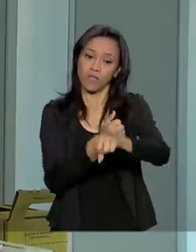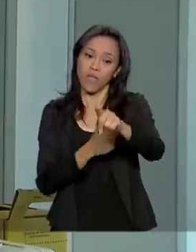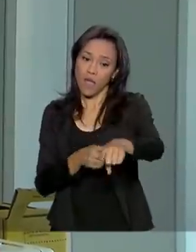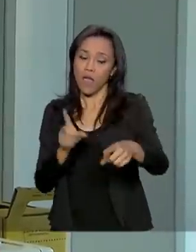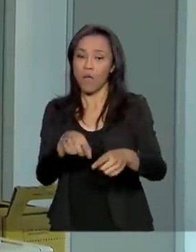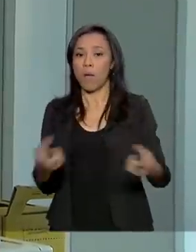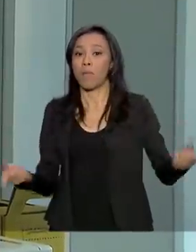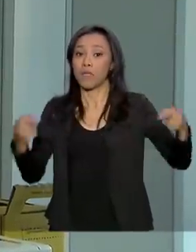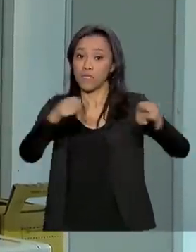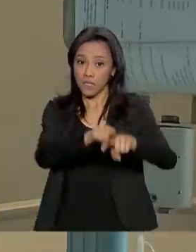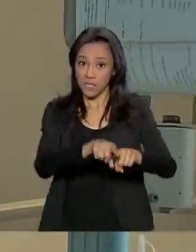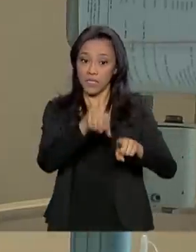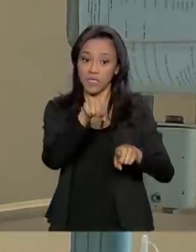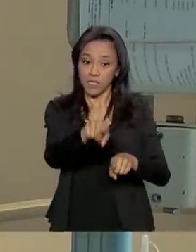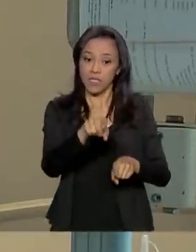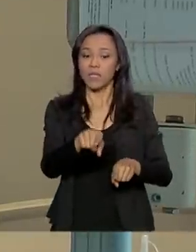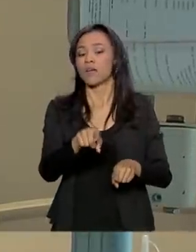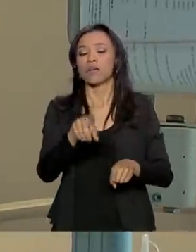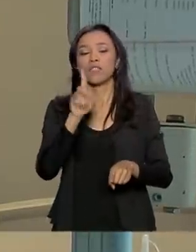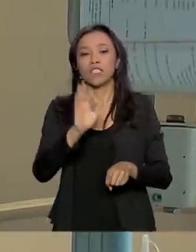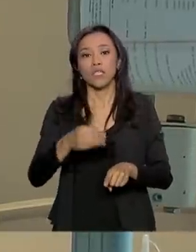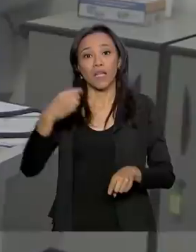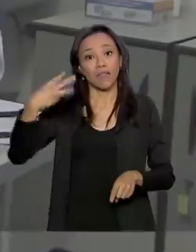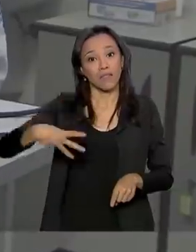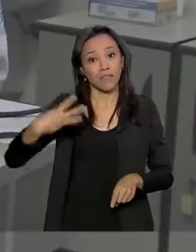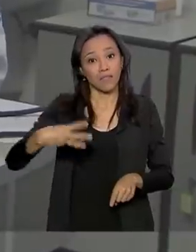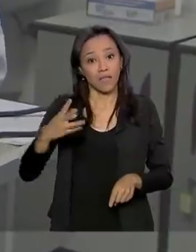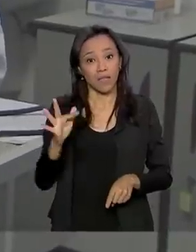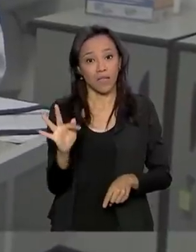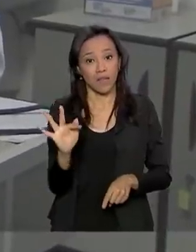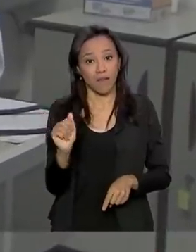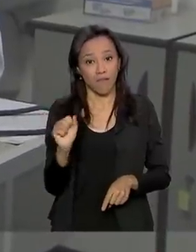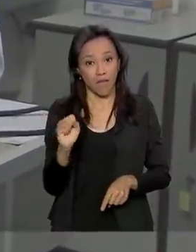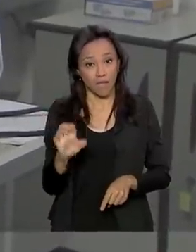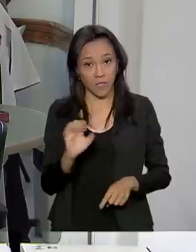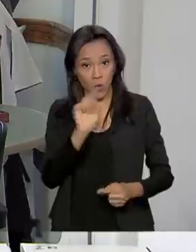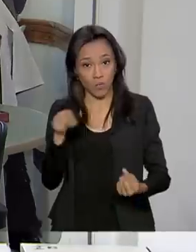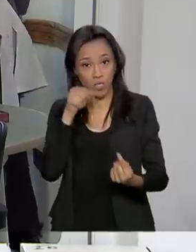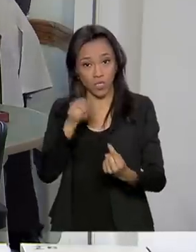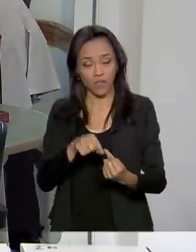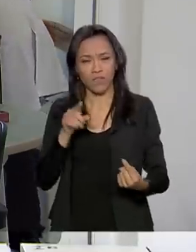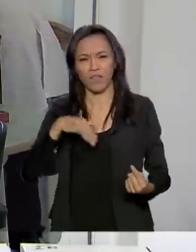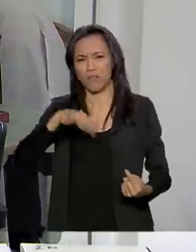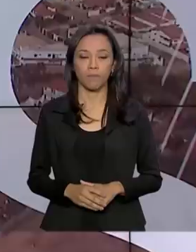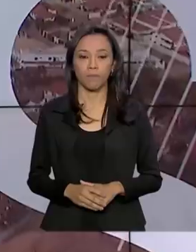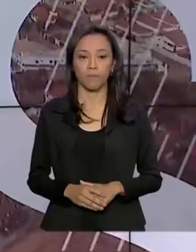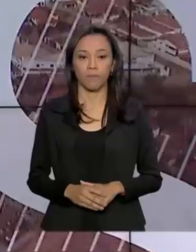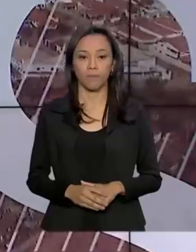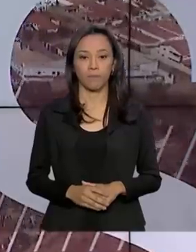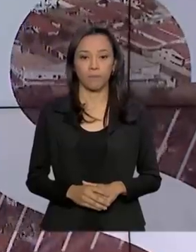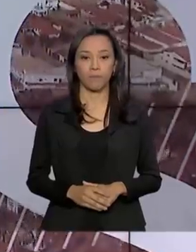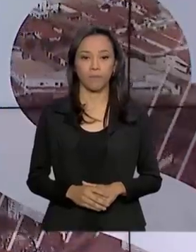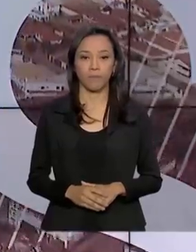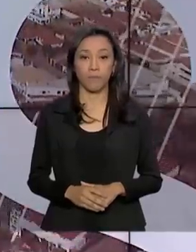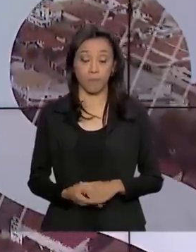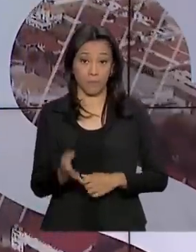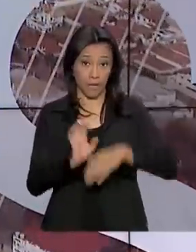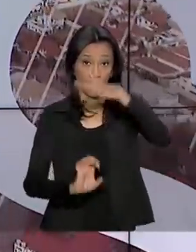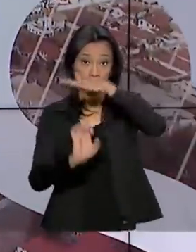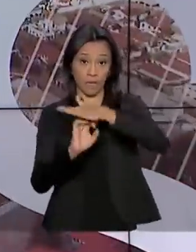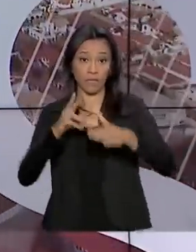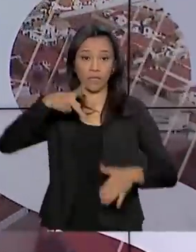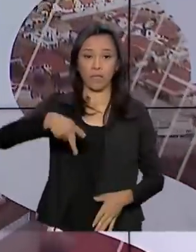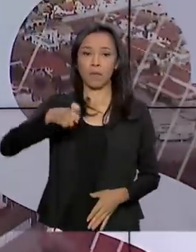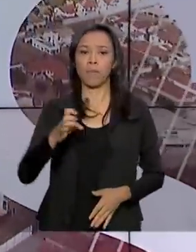-Libanês e já está na terceira fase. A meta é atender 100 hospitais até 2020. A Petrobras